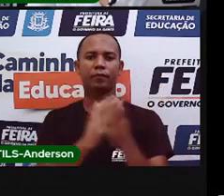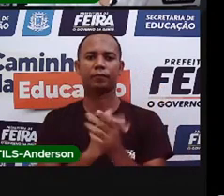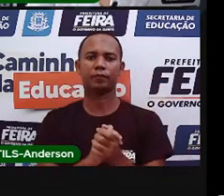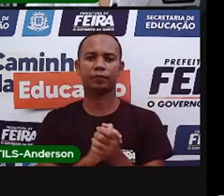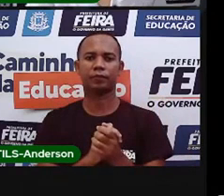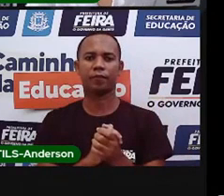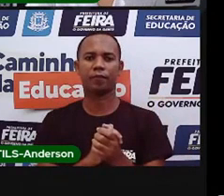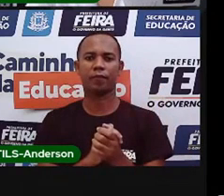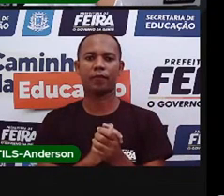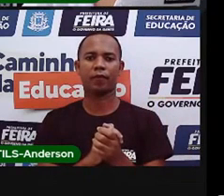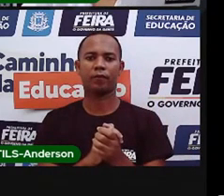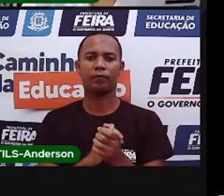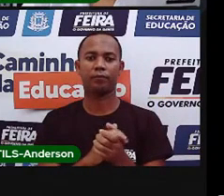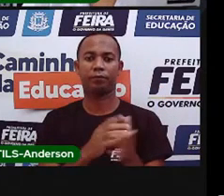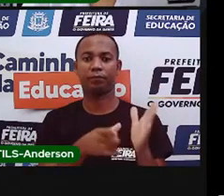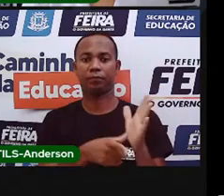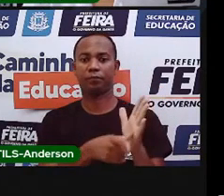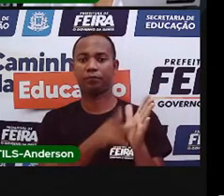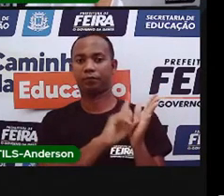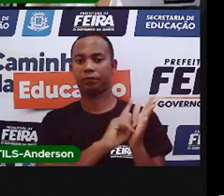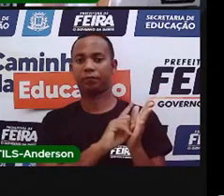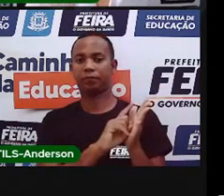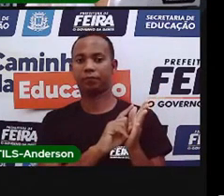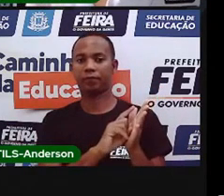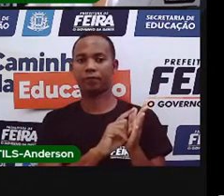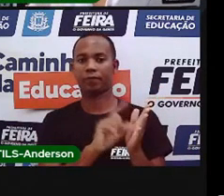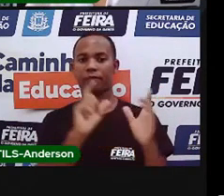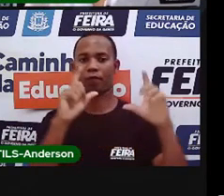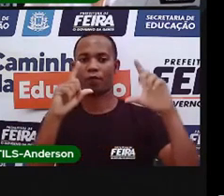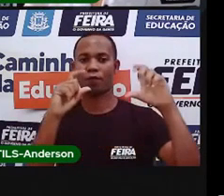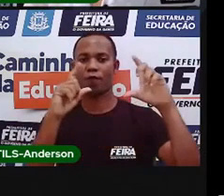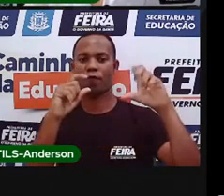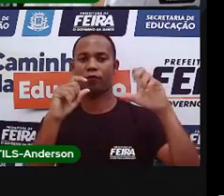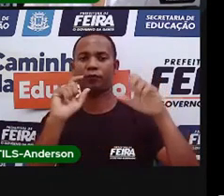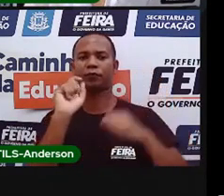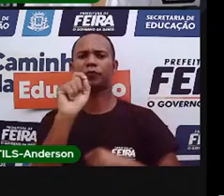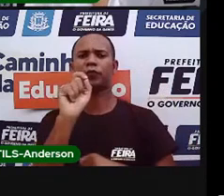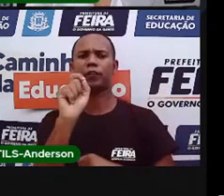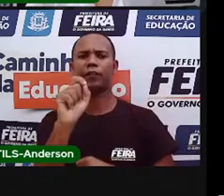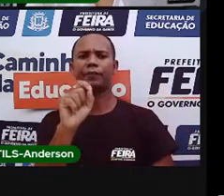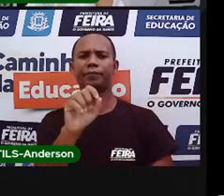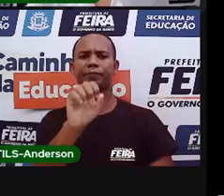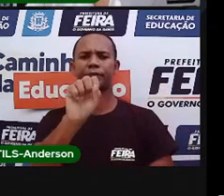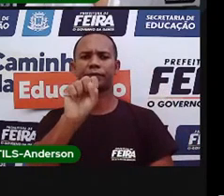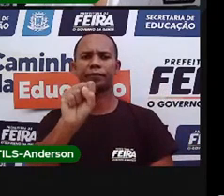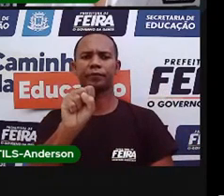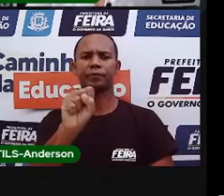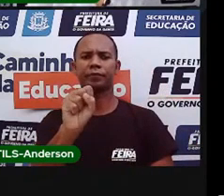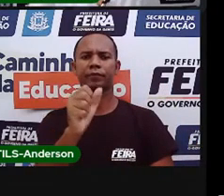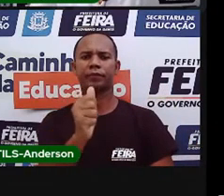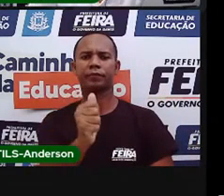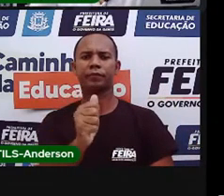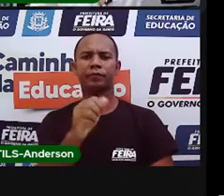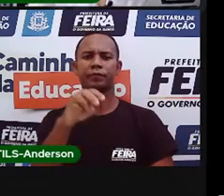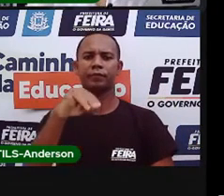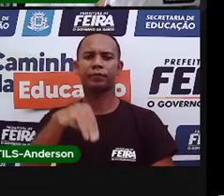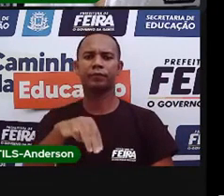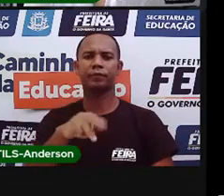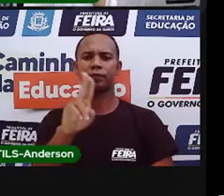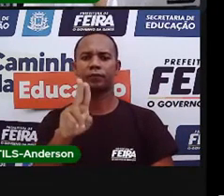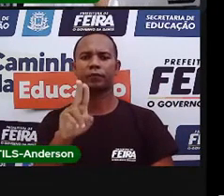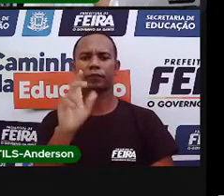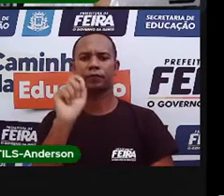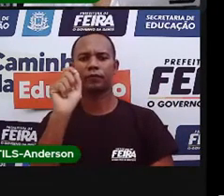Vamos lá! Ah, sim! Calma aí! Vamos voltar aqui. E essa foto aí? Samu, em caso de acidente, né?